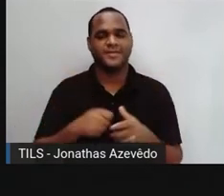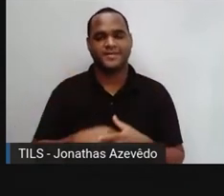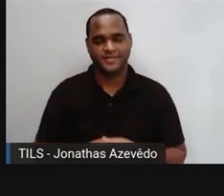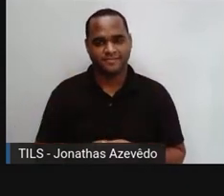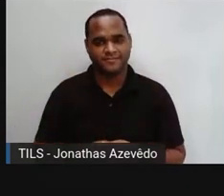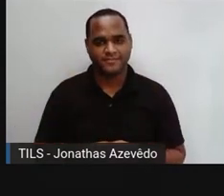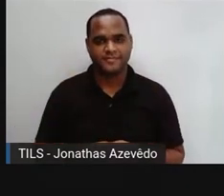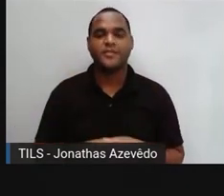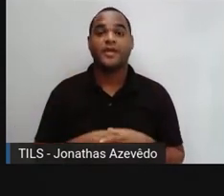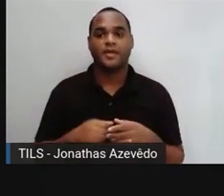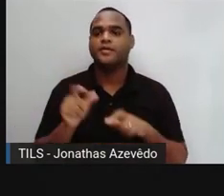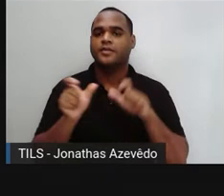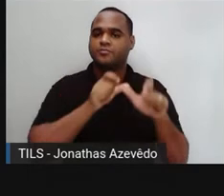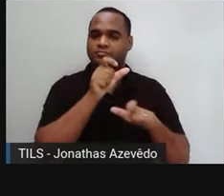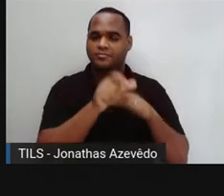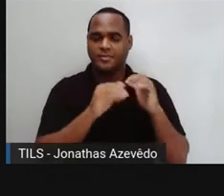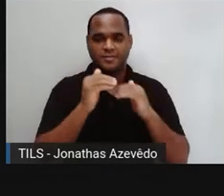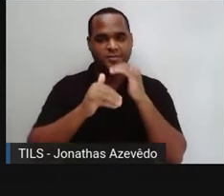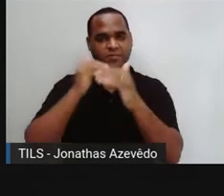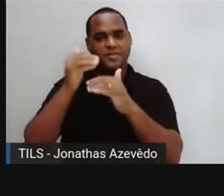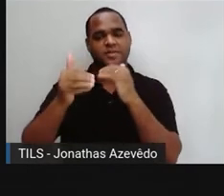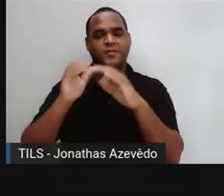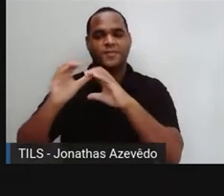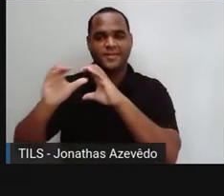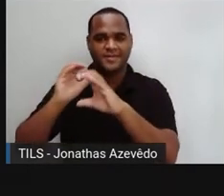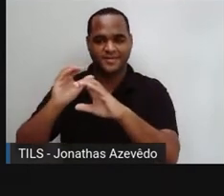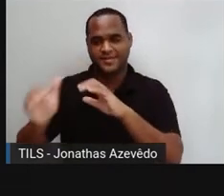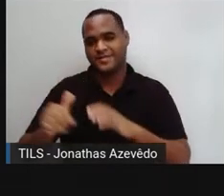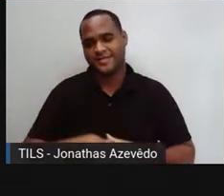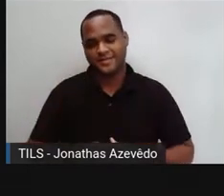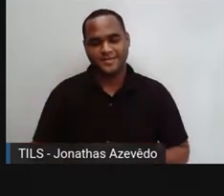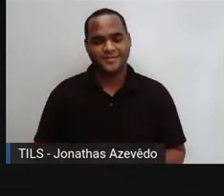participantes do processo de comunicação.